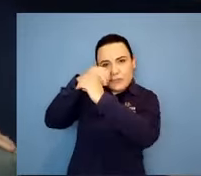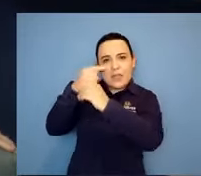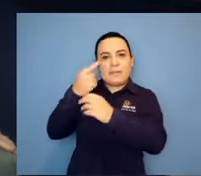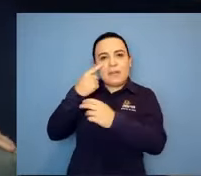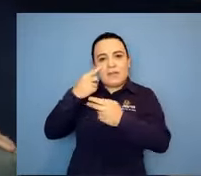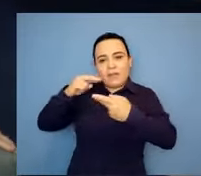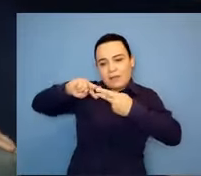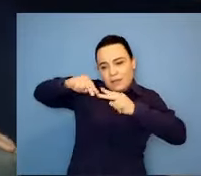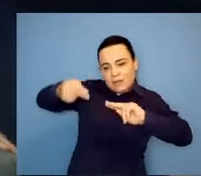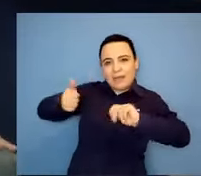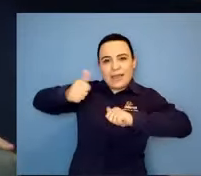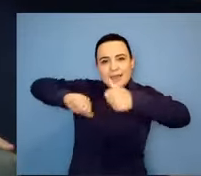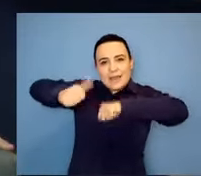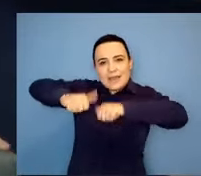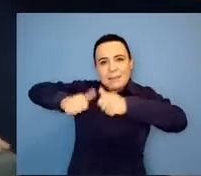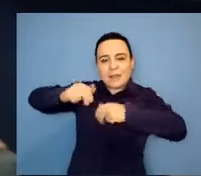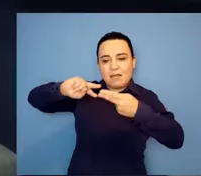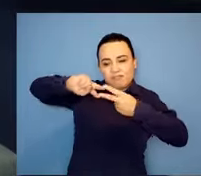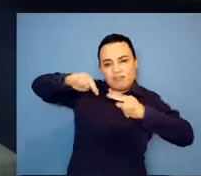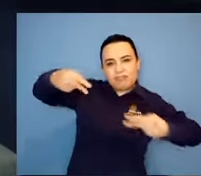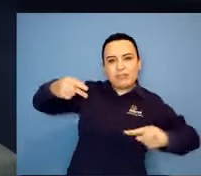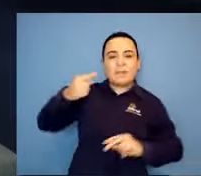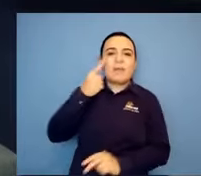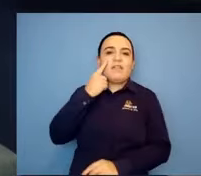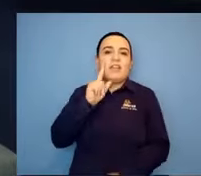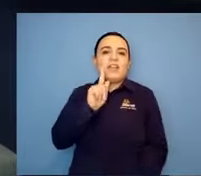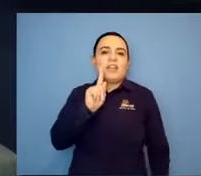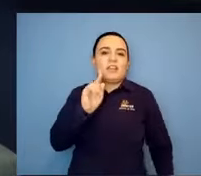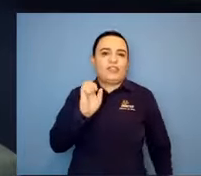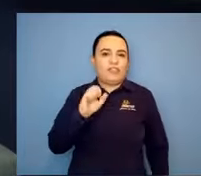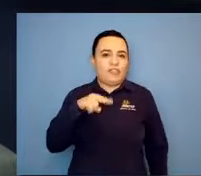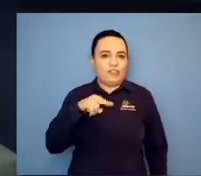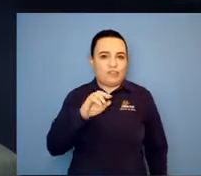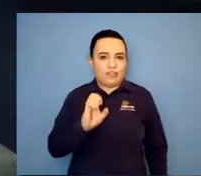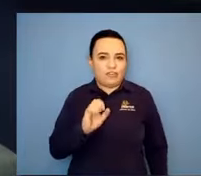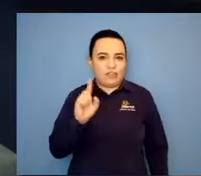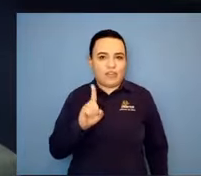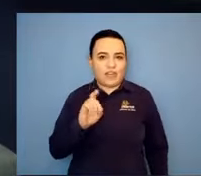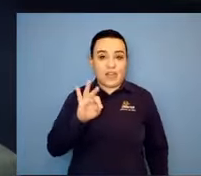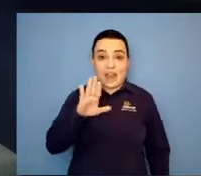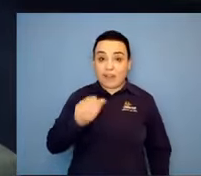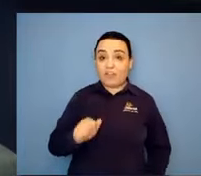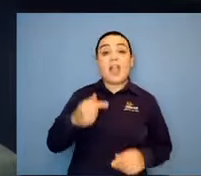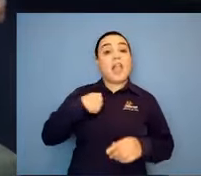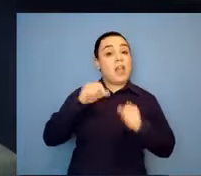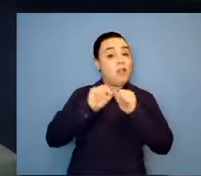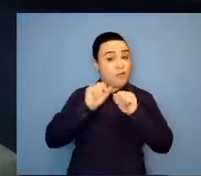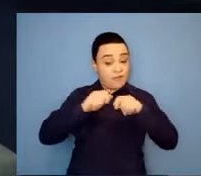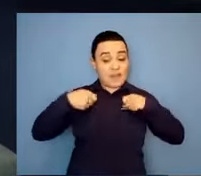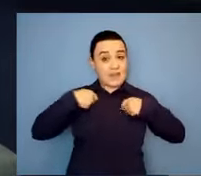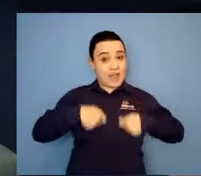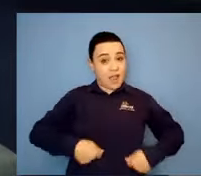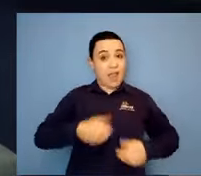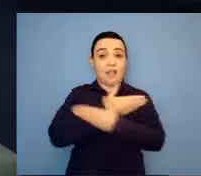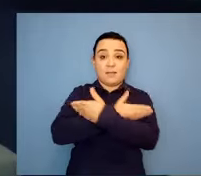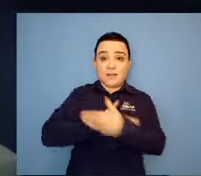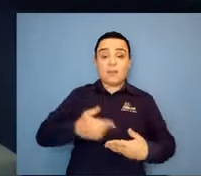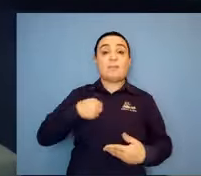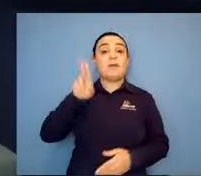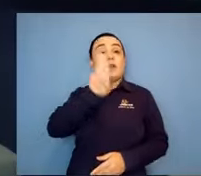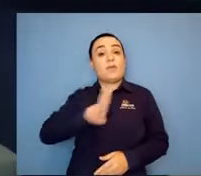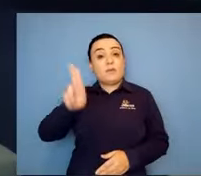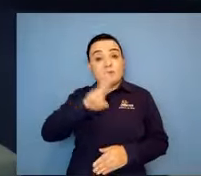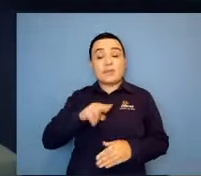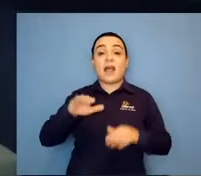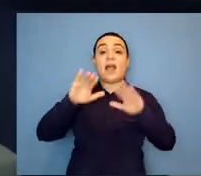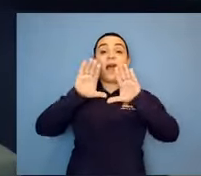estamos aqui para cobrar, né? Então, essa camiseta eu fiz para usar essa semana na Câmara dos Vereadores em Curitiba. Sim.